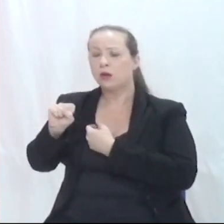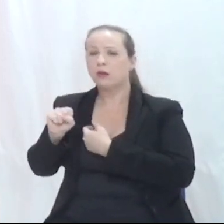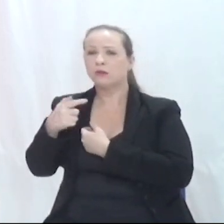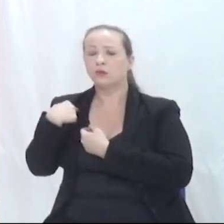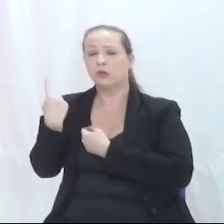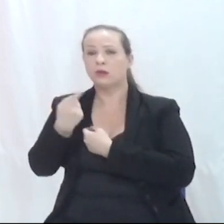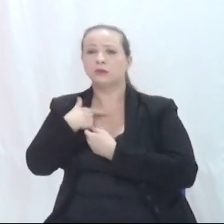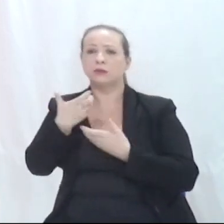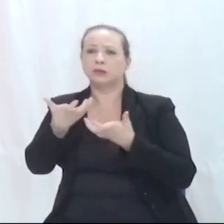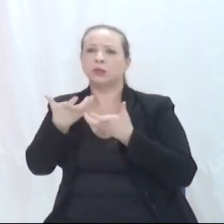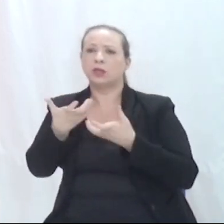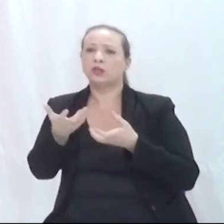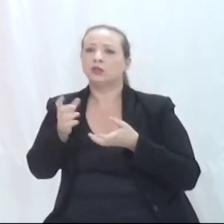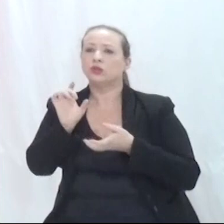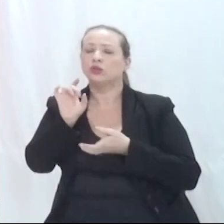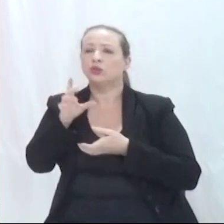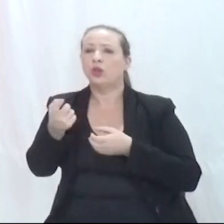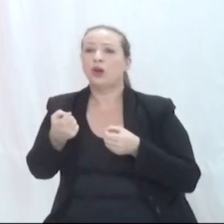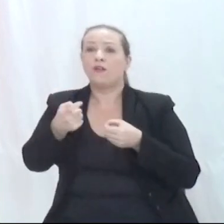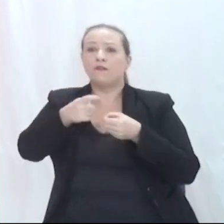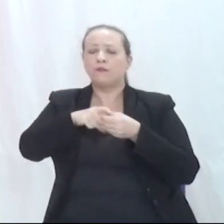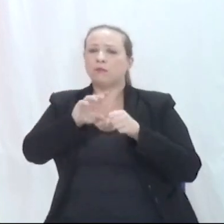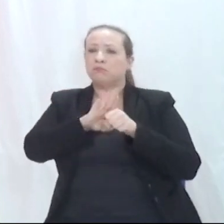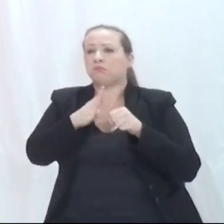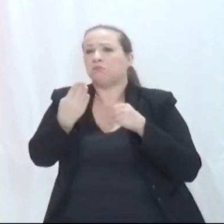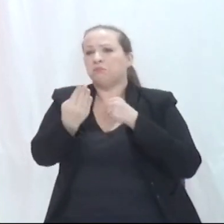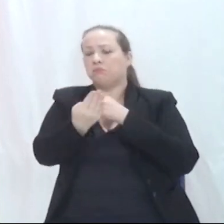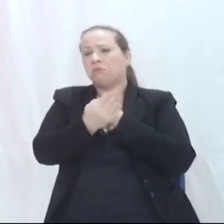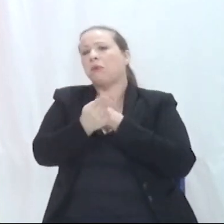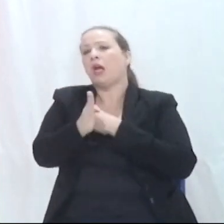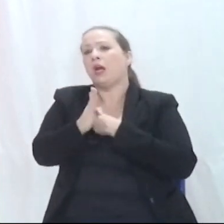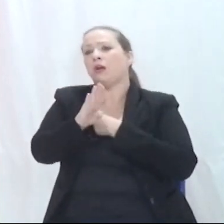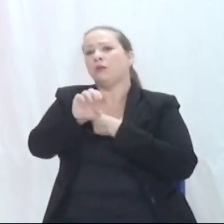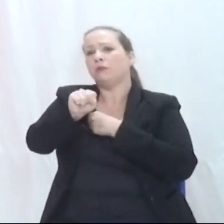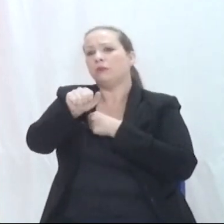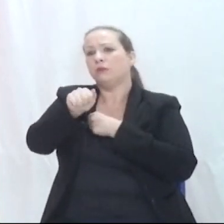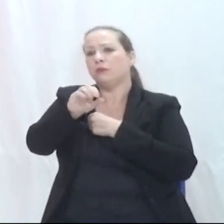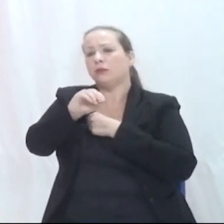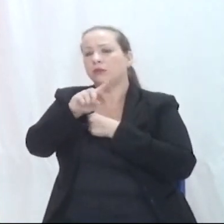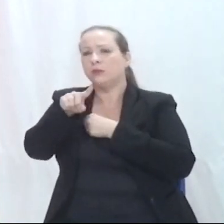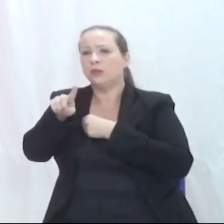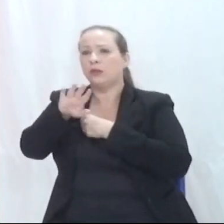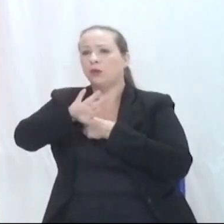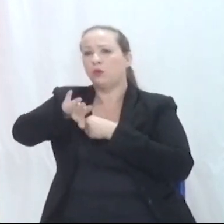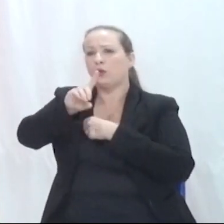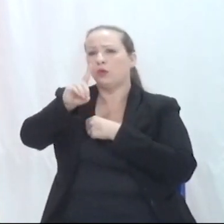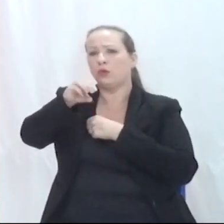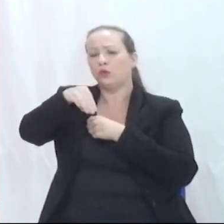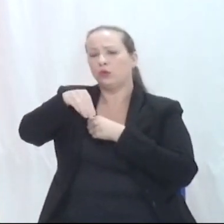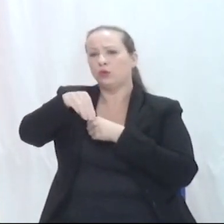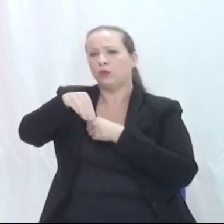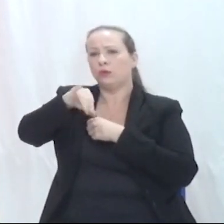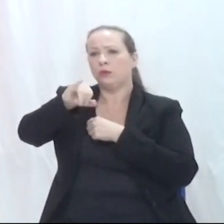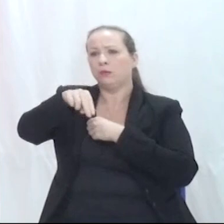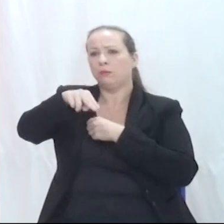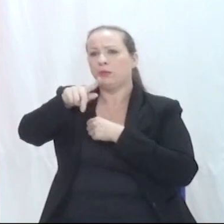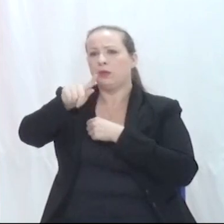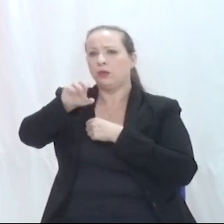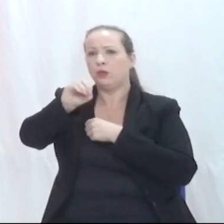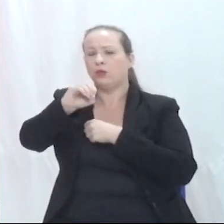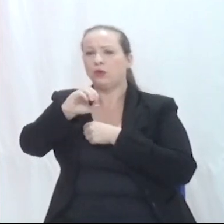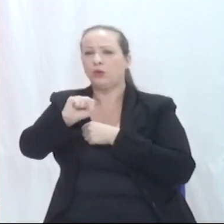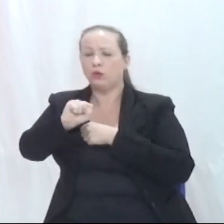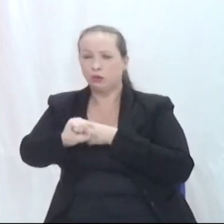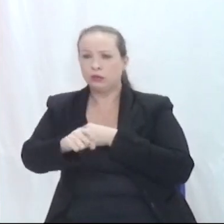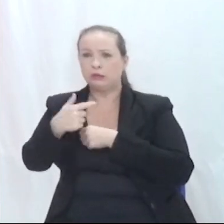que volte a ser o bairro São Domingos. Como ficou aqui, como meu pai faleceu, todo mundo sabe,